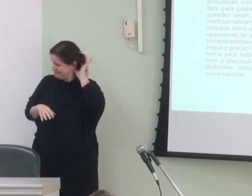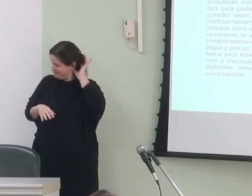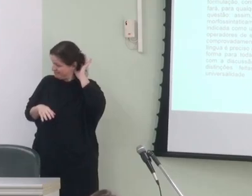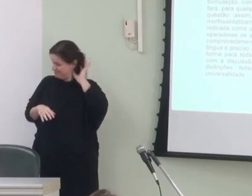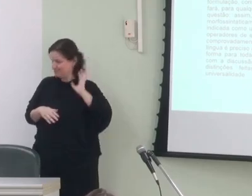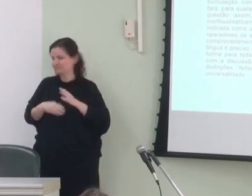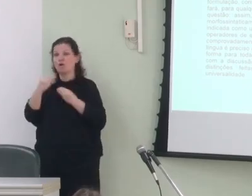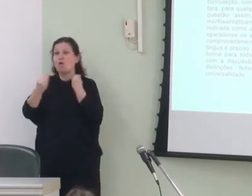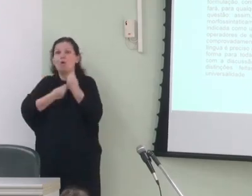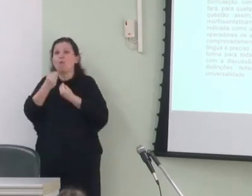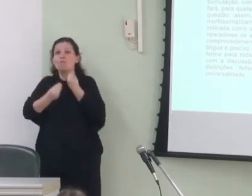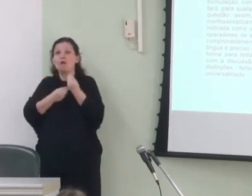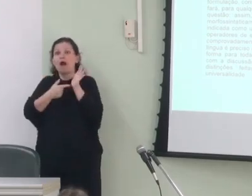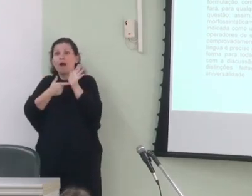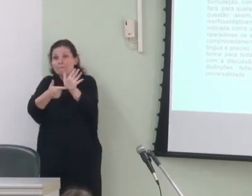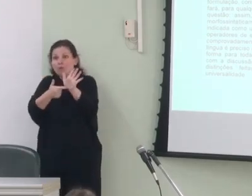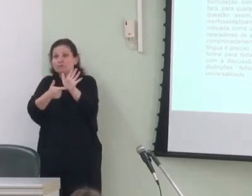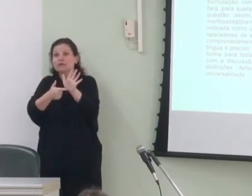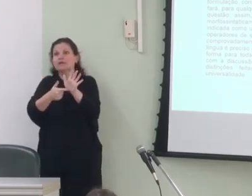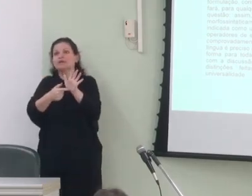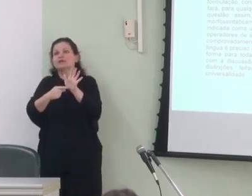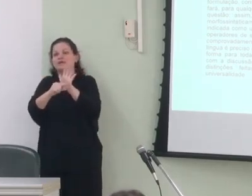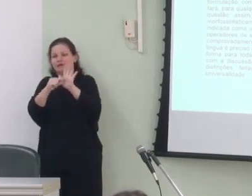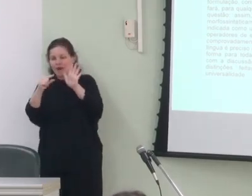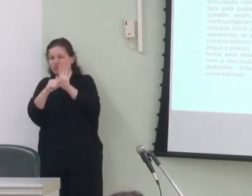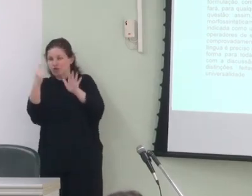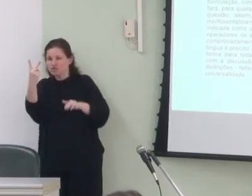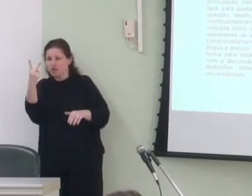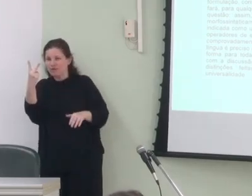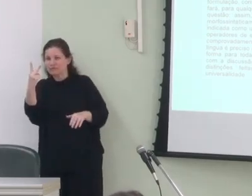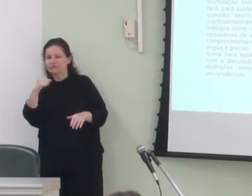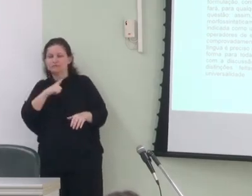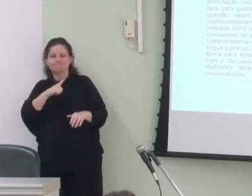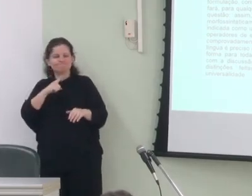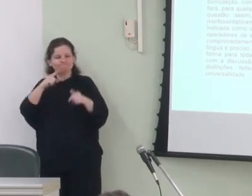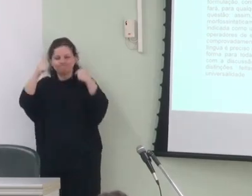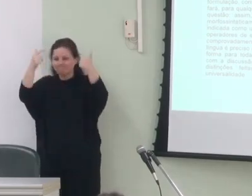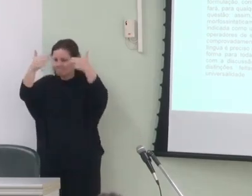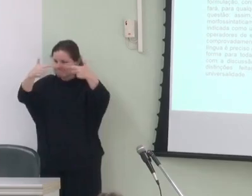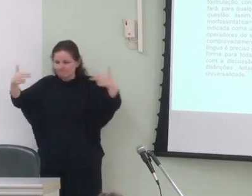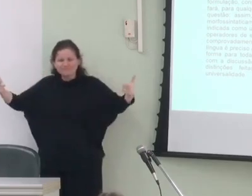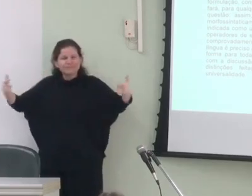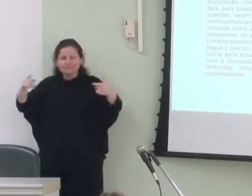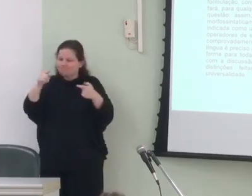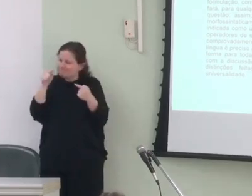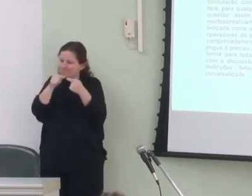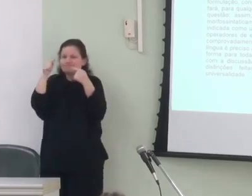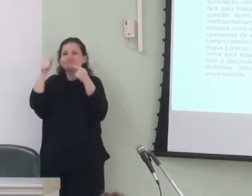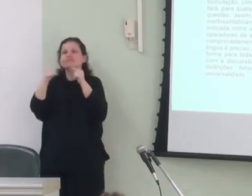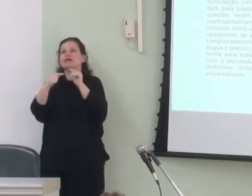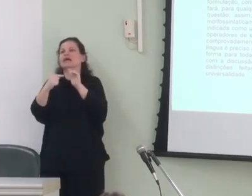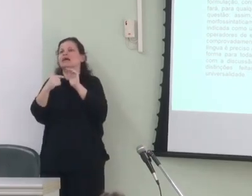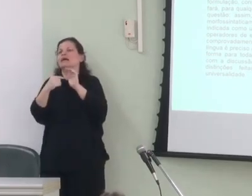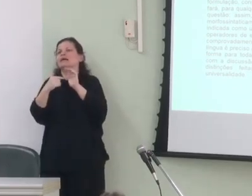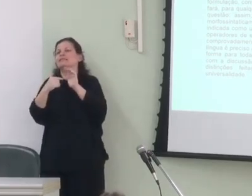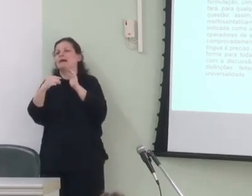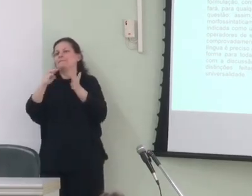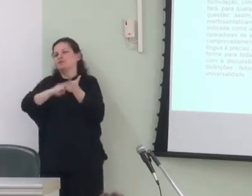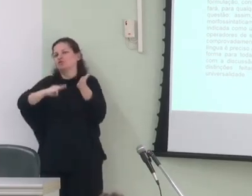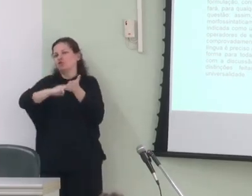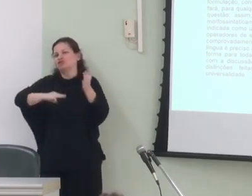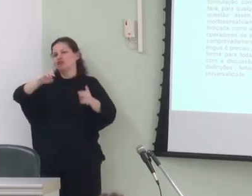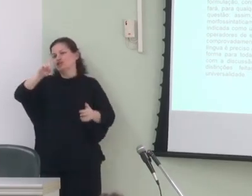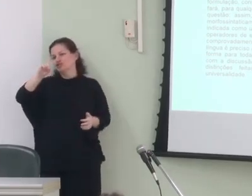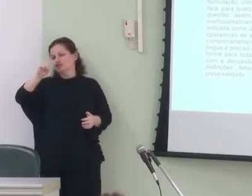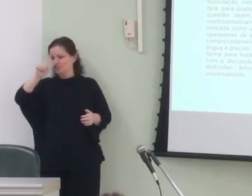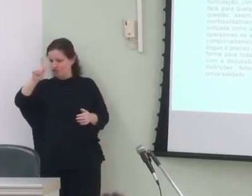como apontam Rengeveld e Mackenzie um aspecto crucial da metodologia da GDF é o de que o